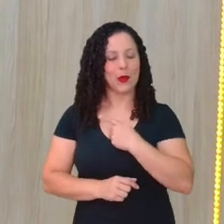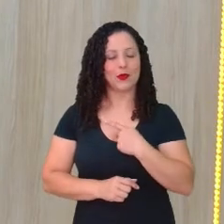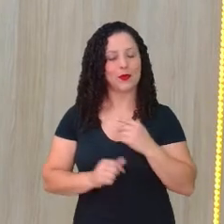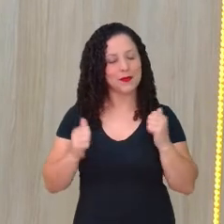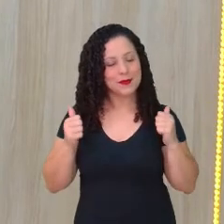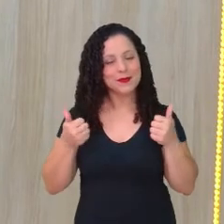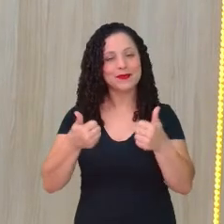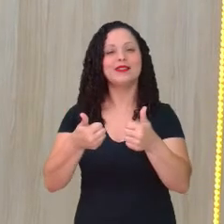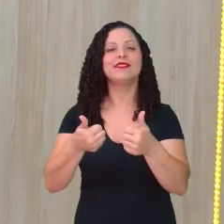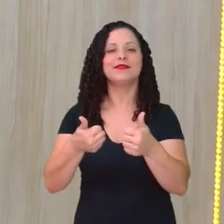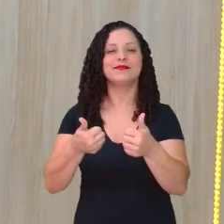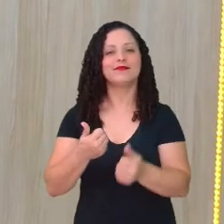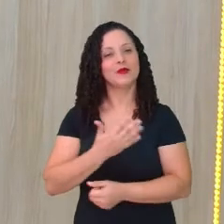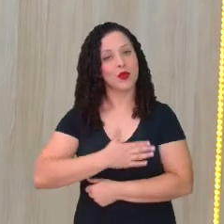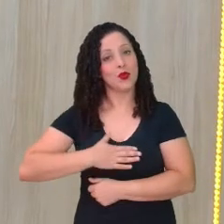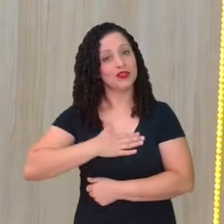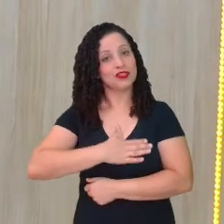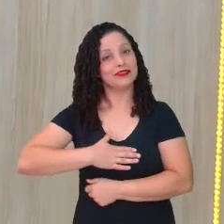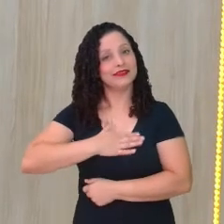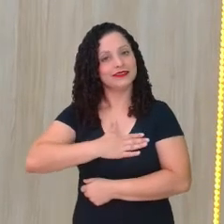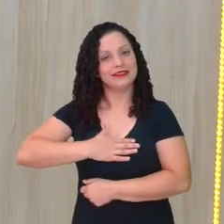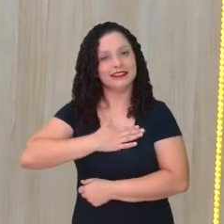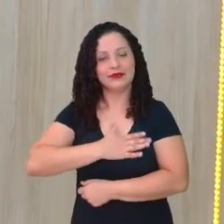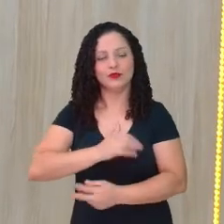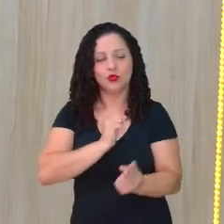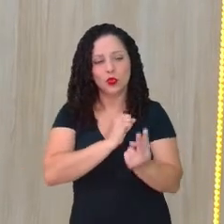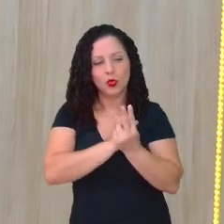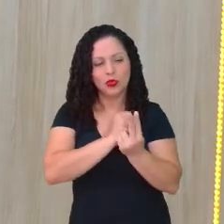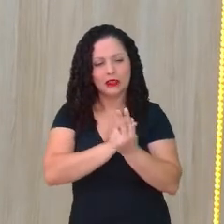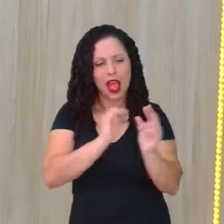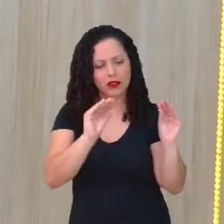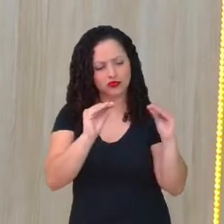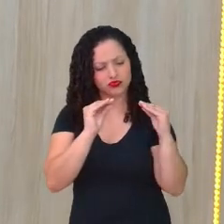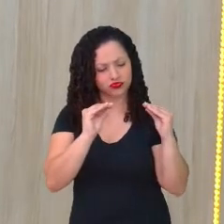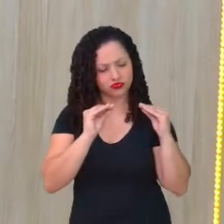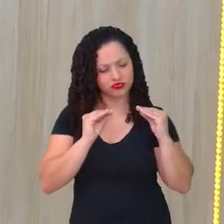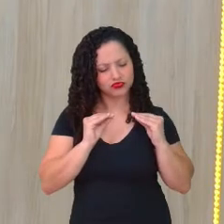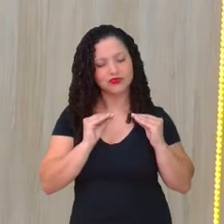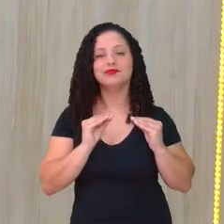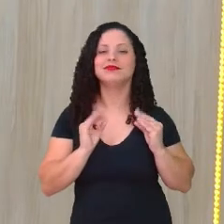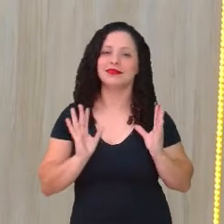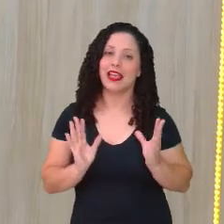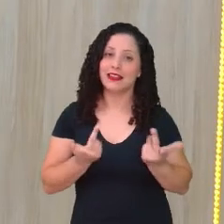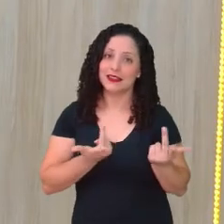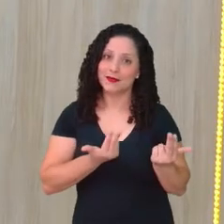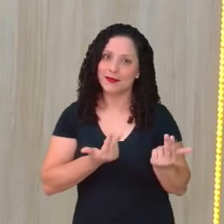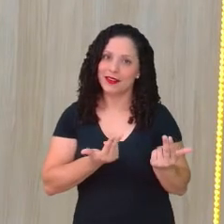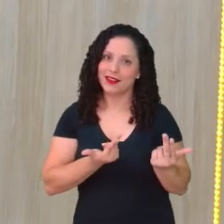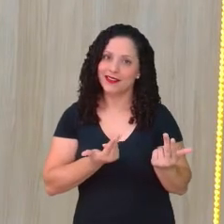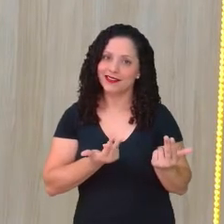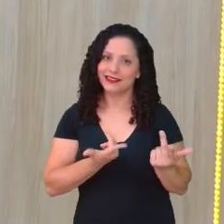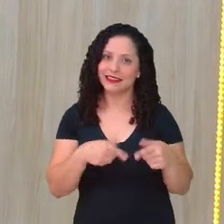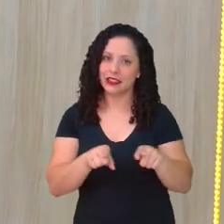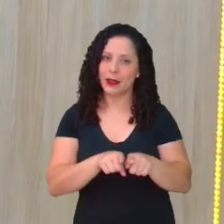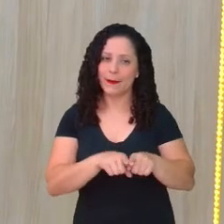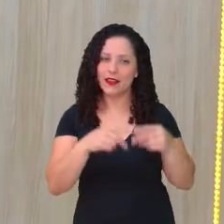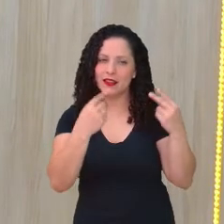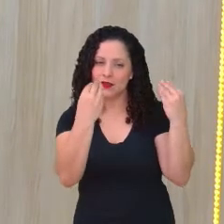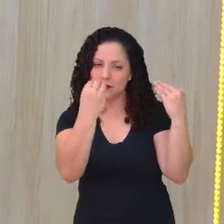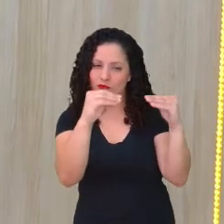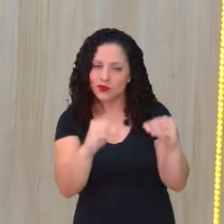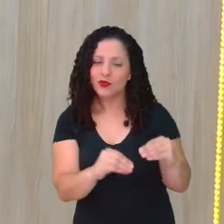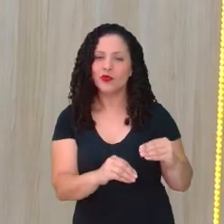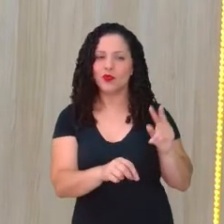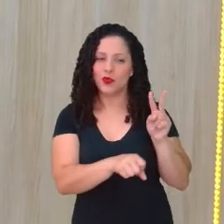gostaríamos de ser cuidados, tratados, não é? Da mesma forma que estamos tratando